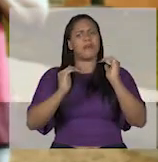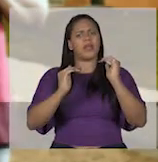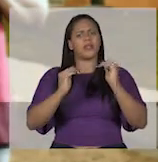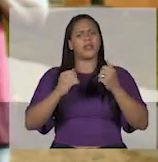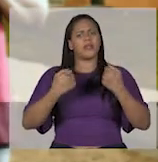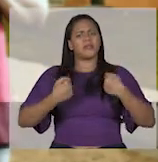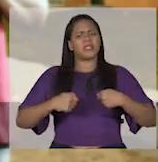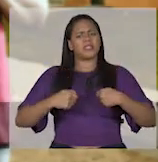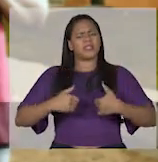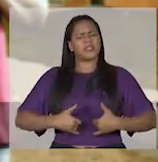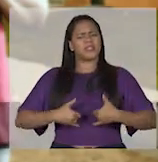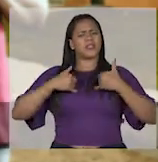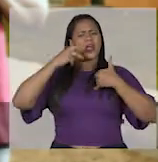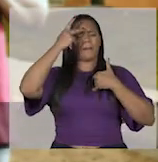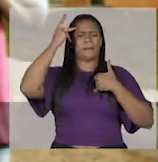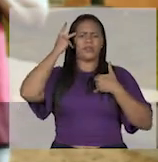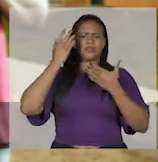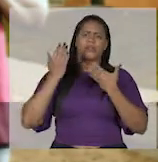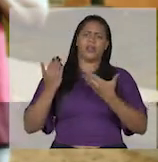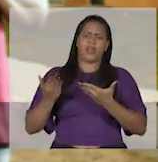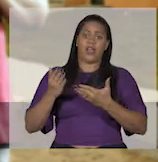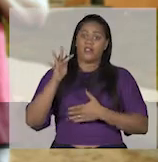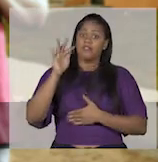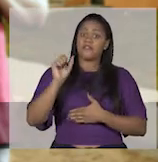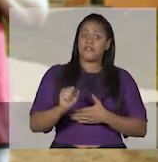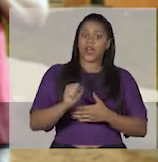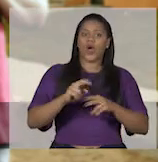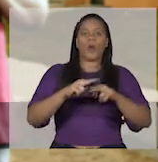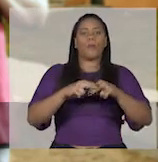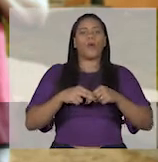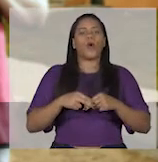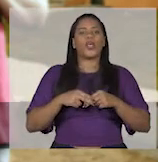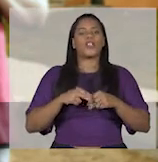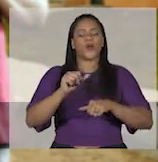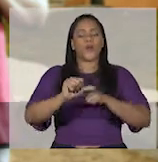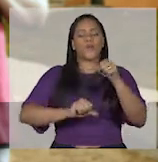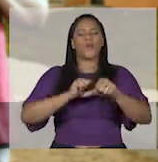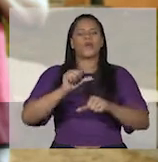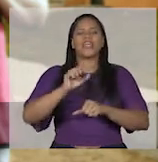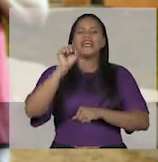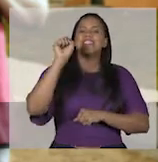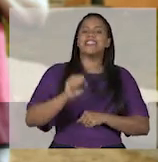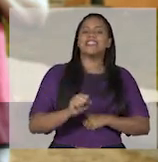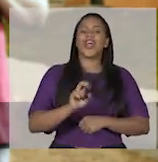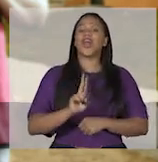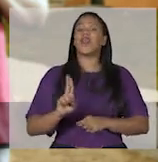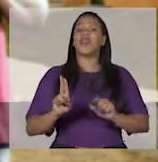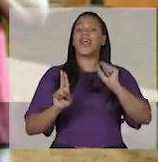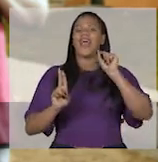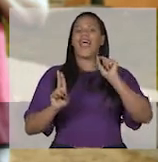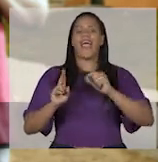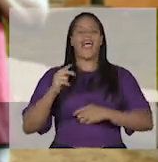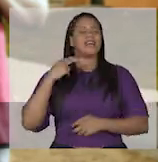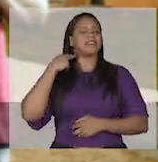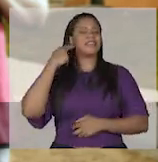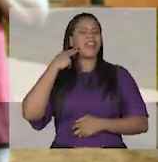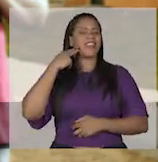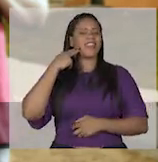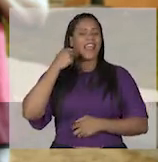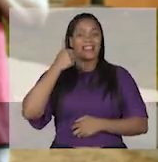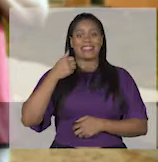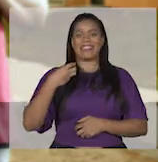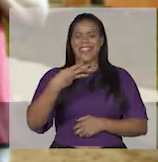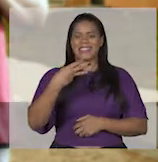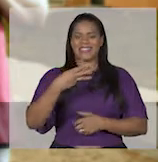De mais dignidade e conferência Por isso, precisamos dessa mudança E essa mudança tem nome É